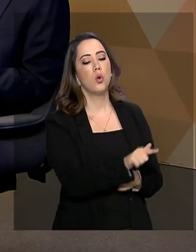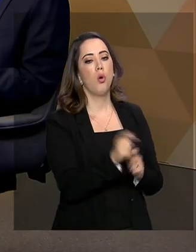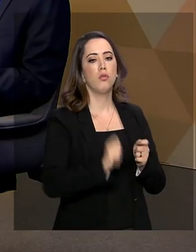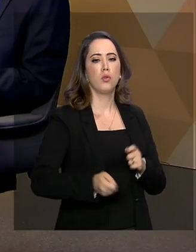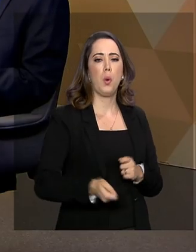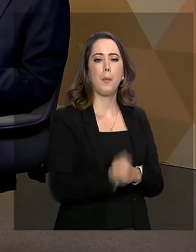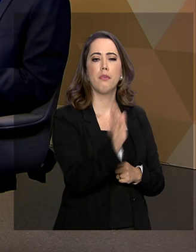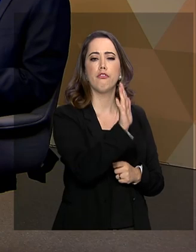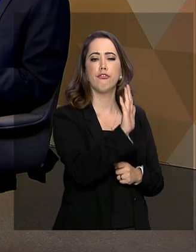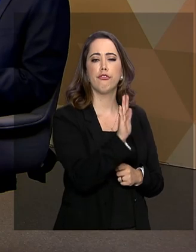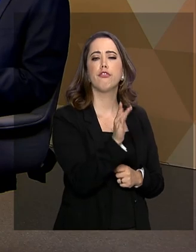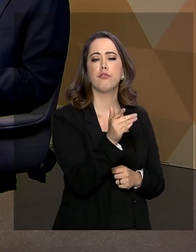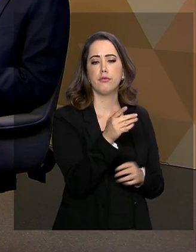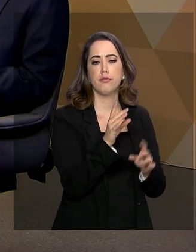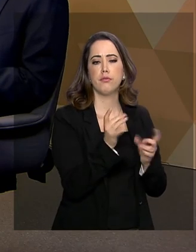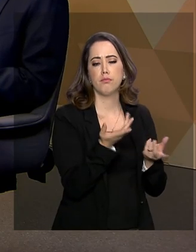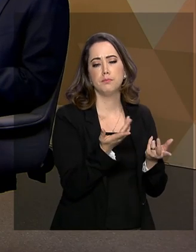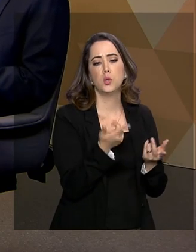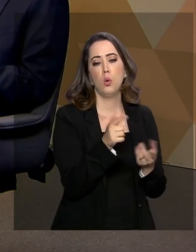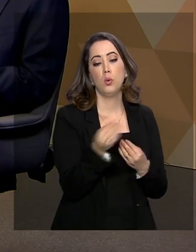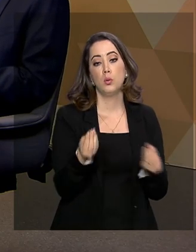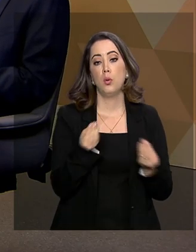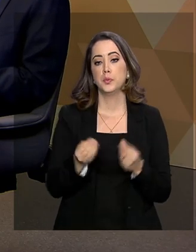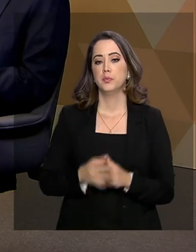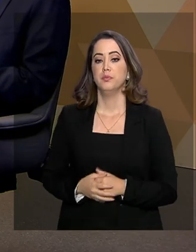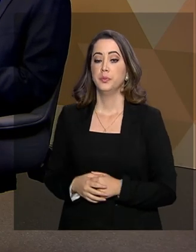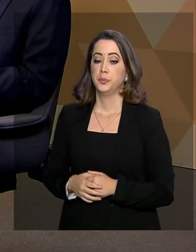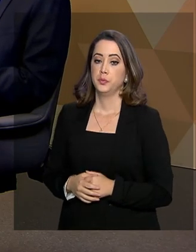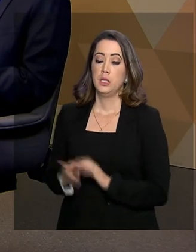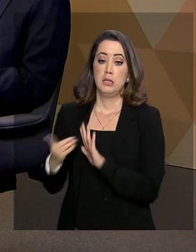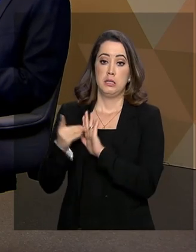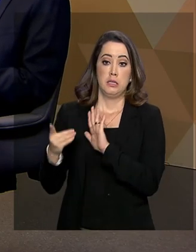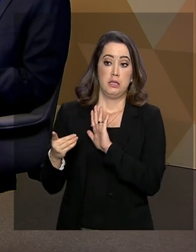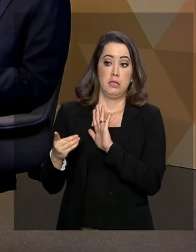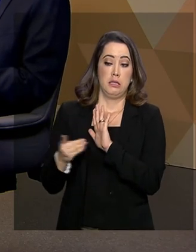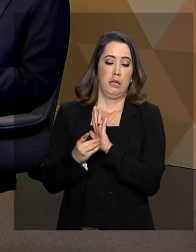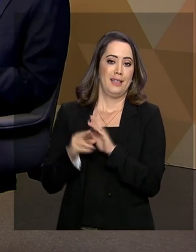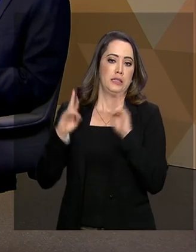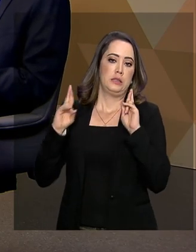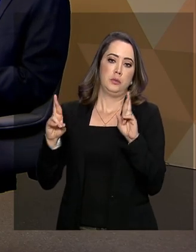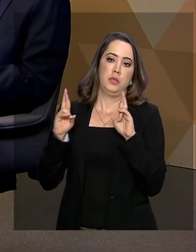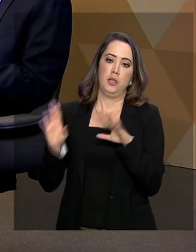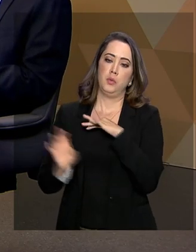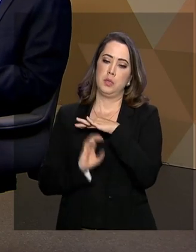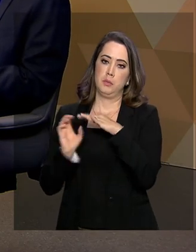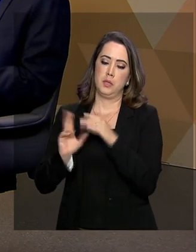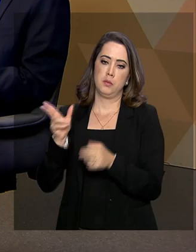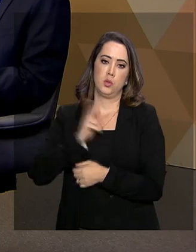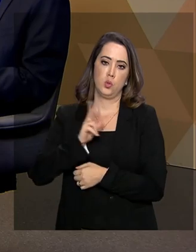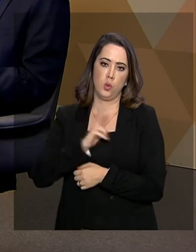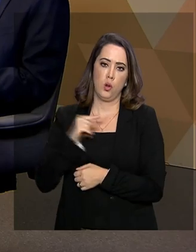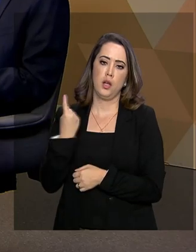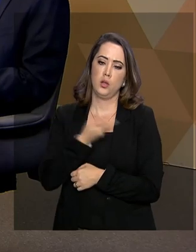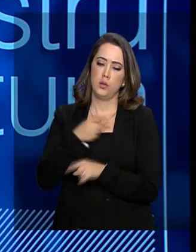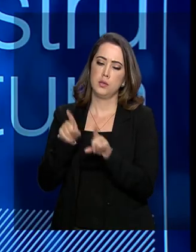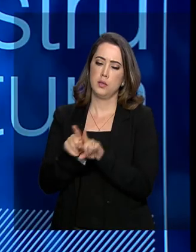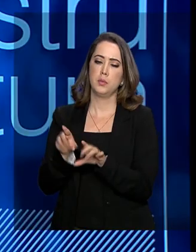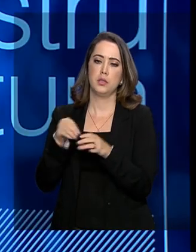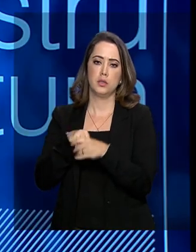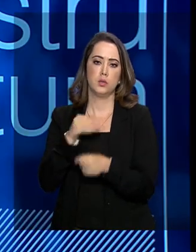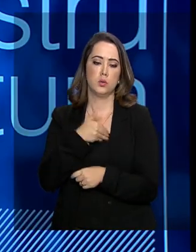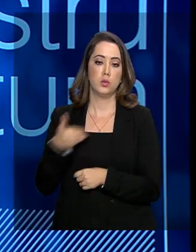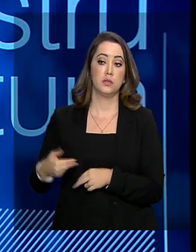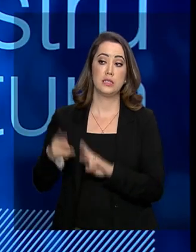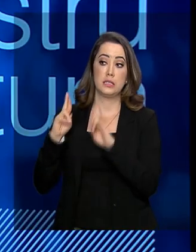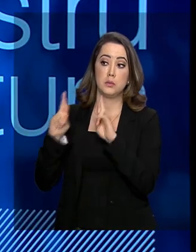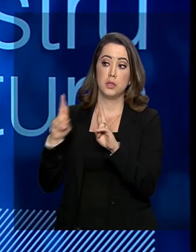licitar esses ativos? Esse decreto era muito esperado, principalmente pelo setor privado e por nós também no governo. Tínhamos uma expectativa